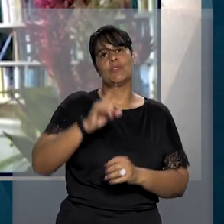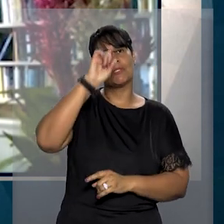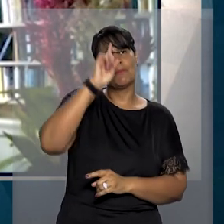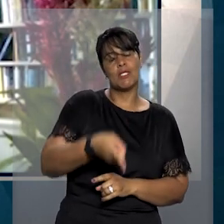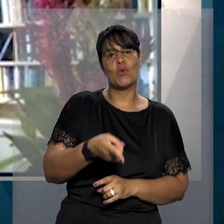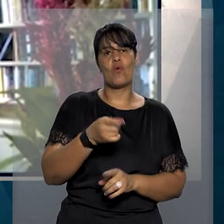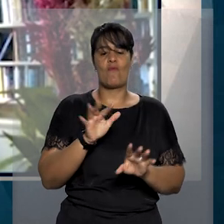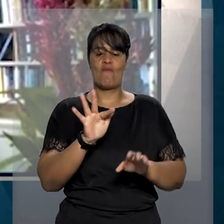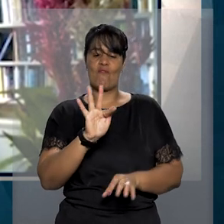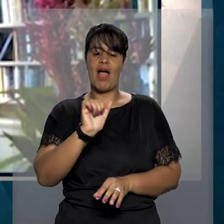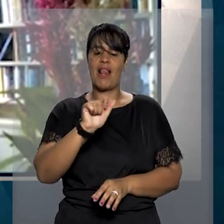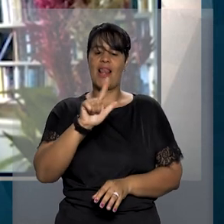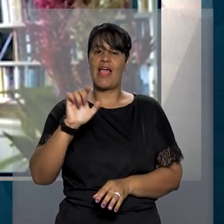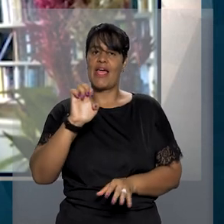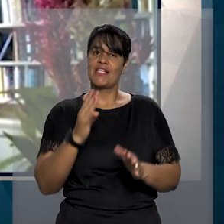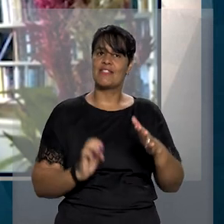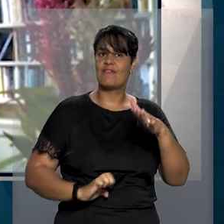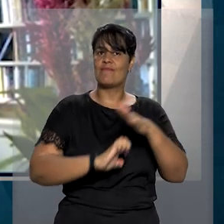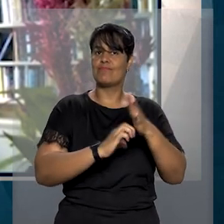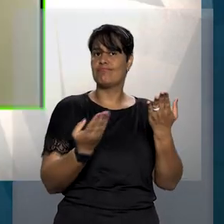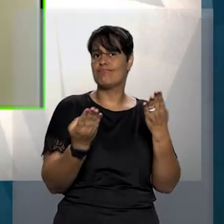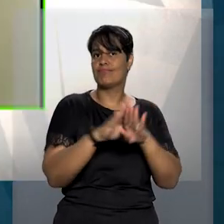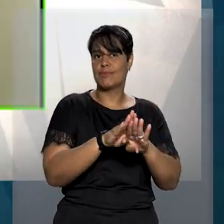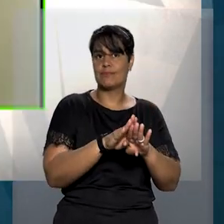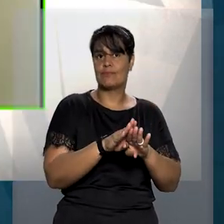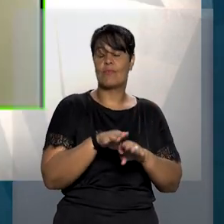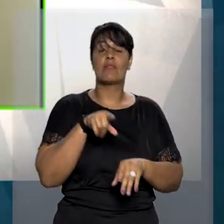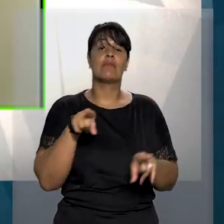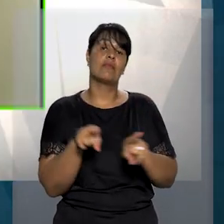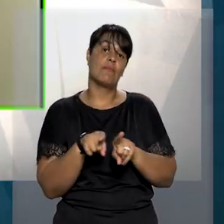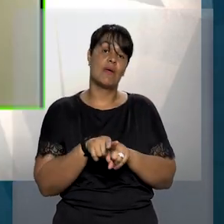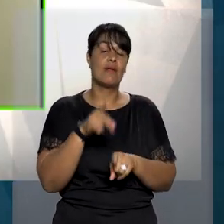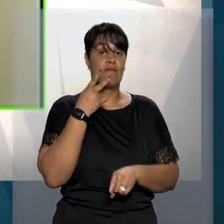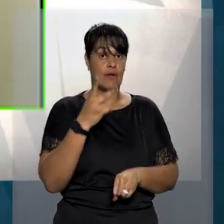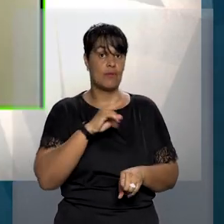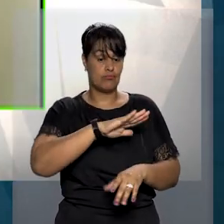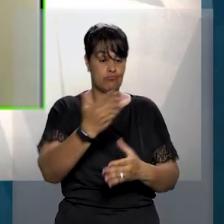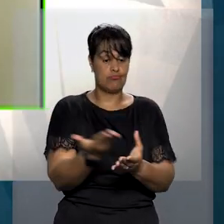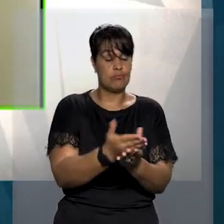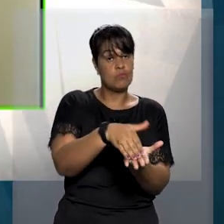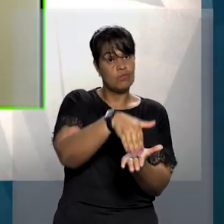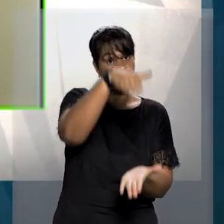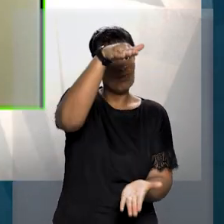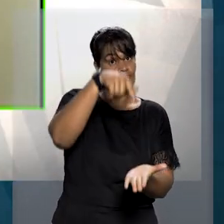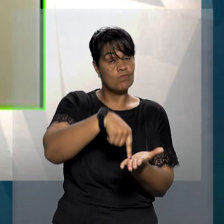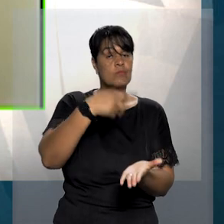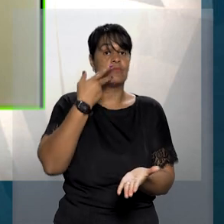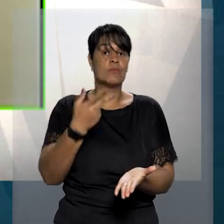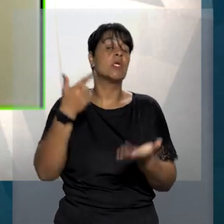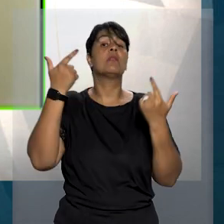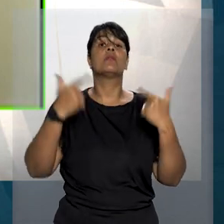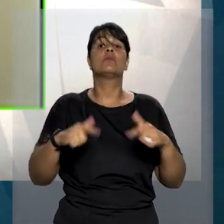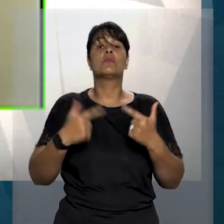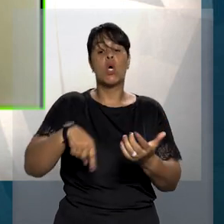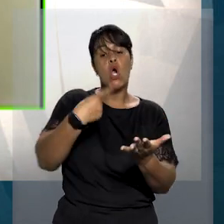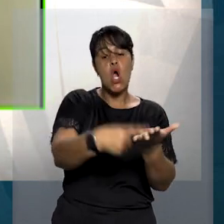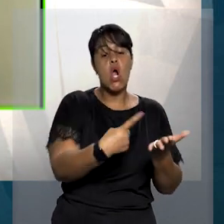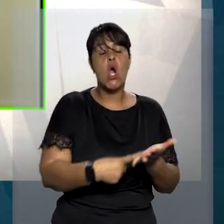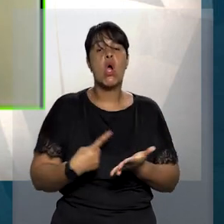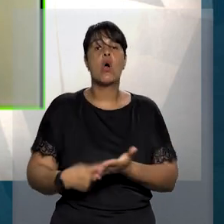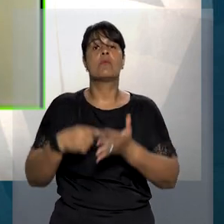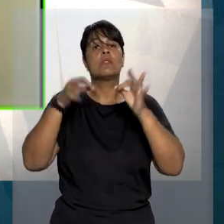determinaram a convolação em falência. O ministro observou que os autos não registram a inobservância de